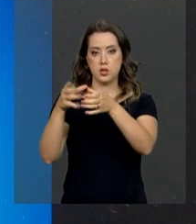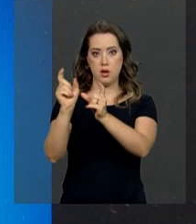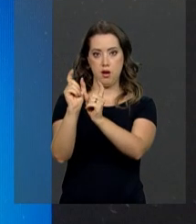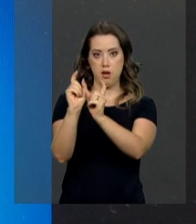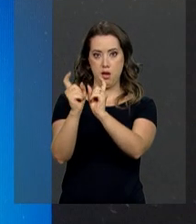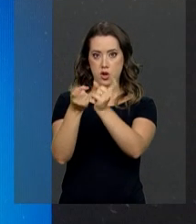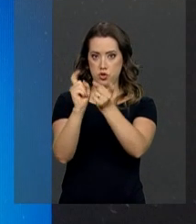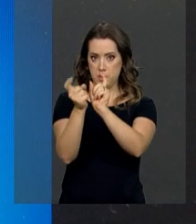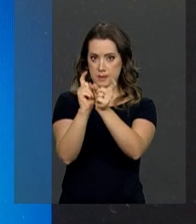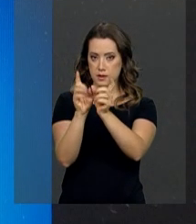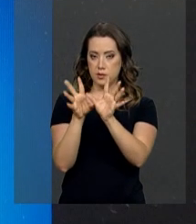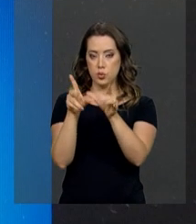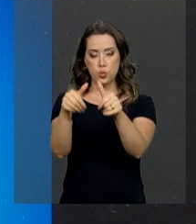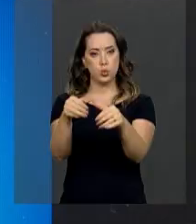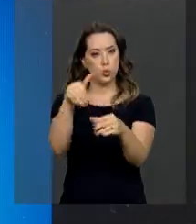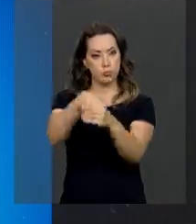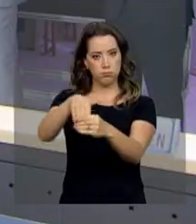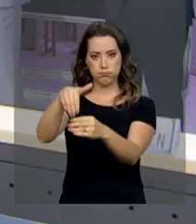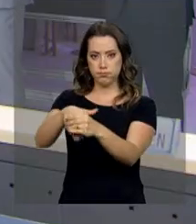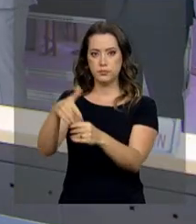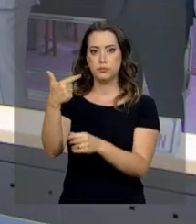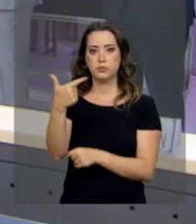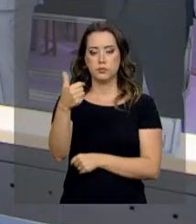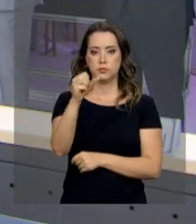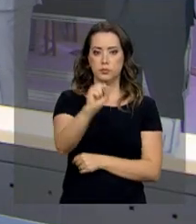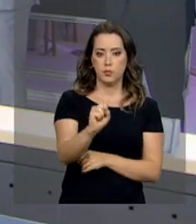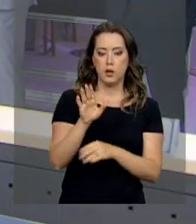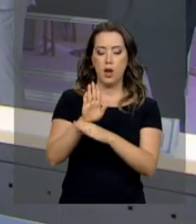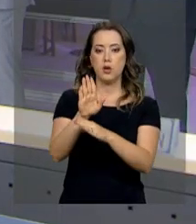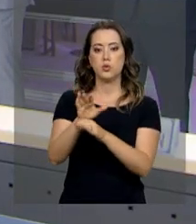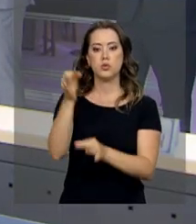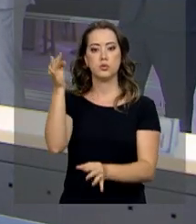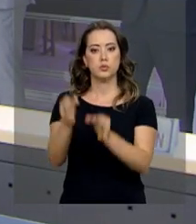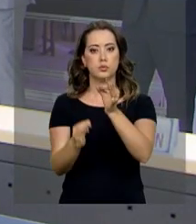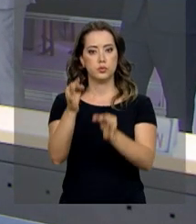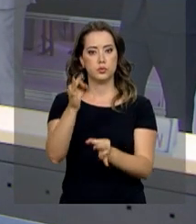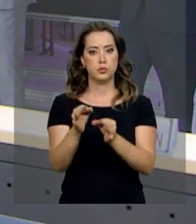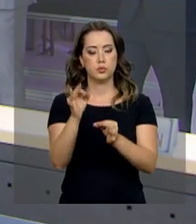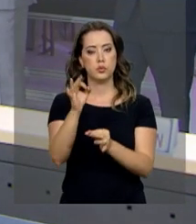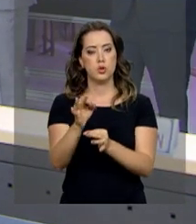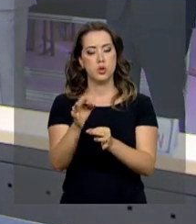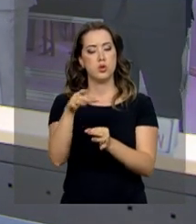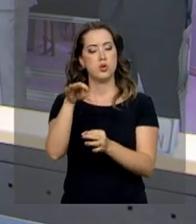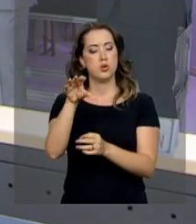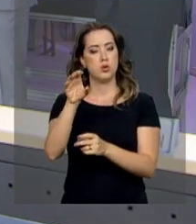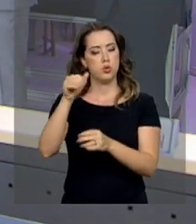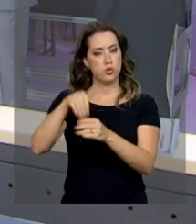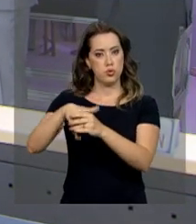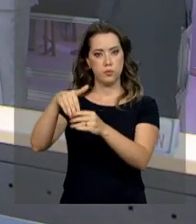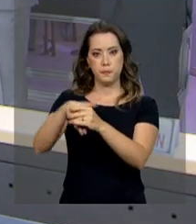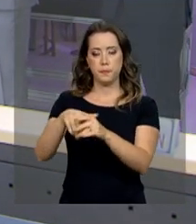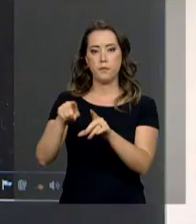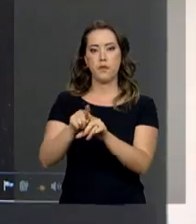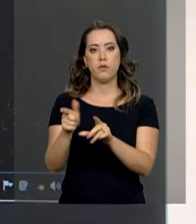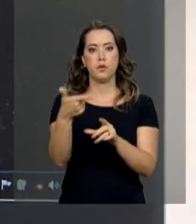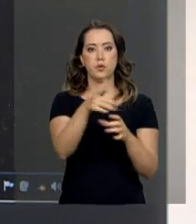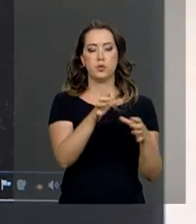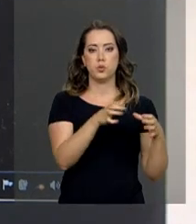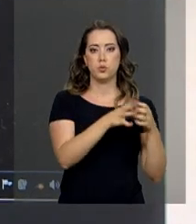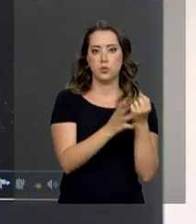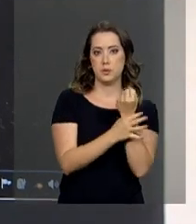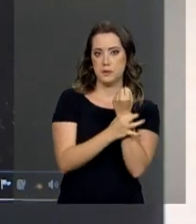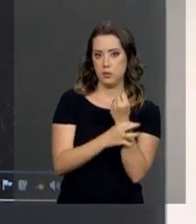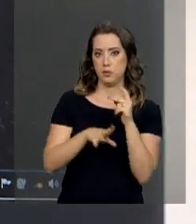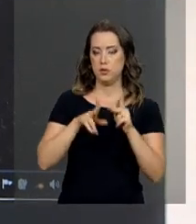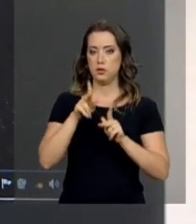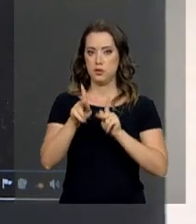Controle das Eleições 2018, que dá apoio à justiça eleitoral e aos demais integrantes do sistema de segurança pública para